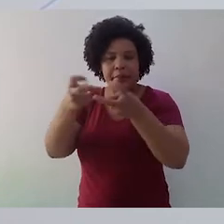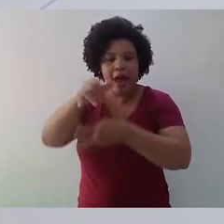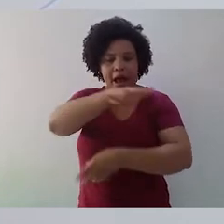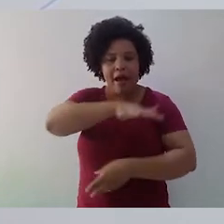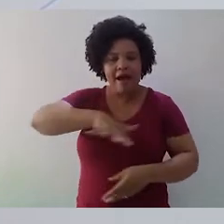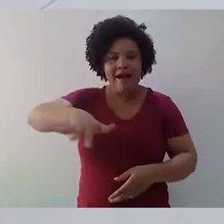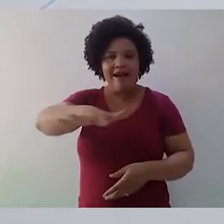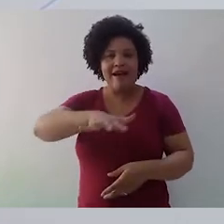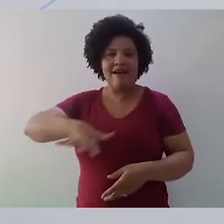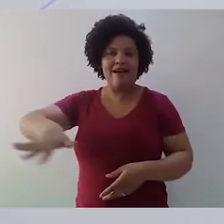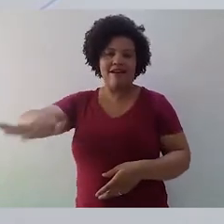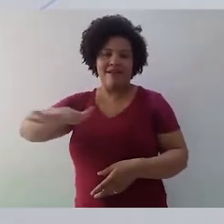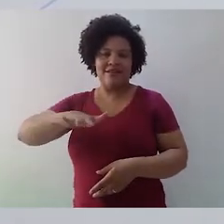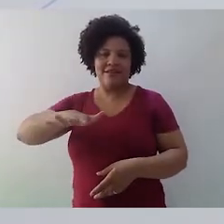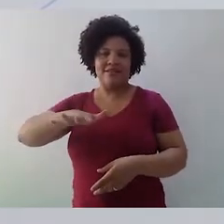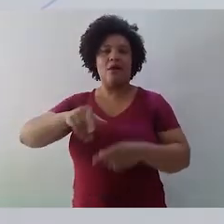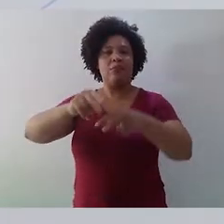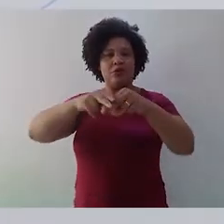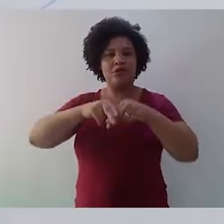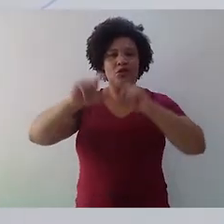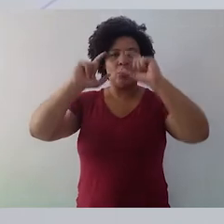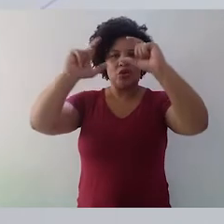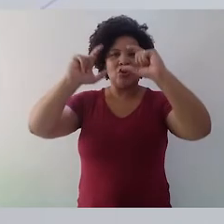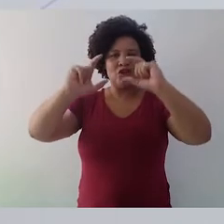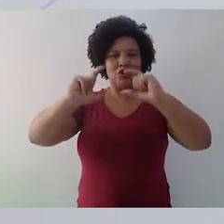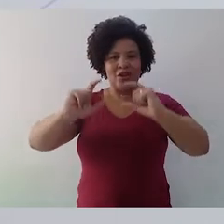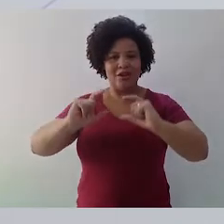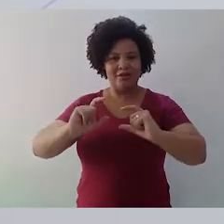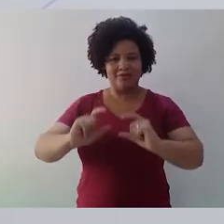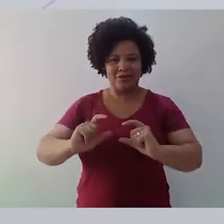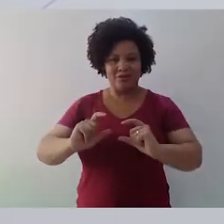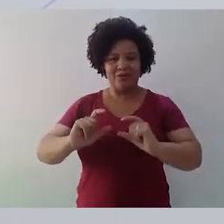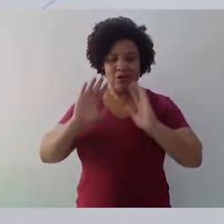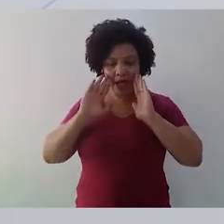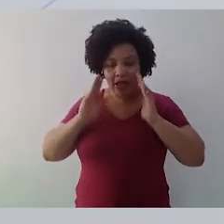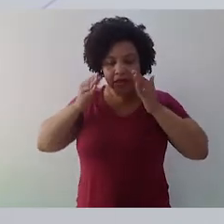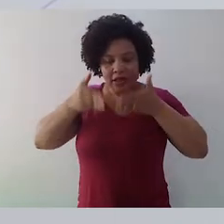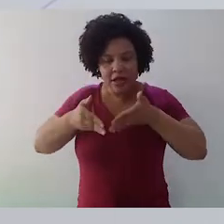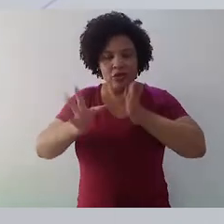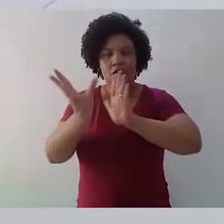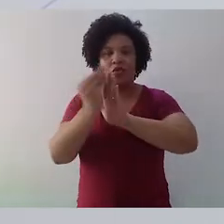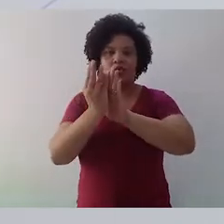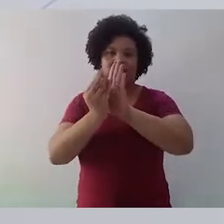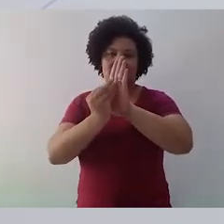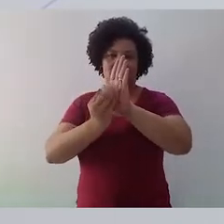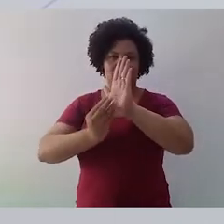diferentes que são os vários tópicos que a gente pode abordar. E isso está dentro do estudo de conteúdo. Mas,